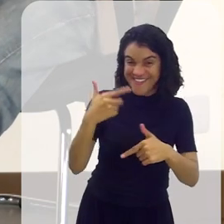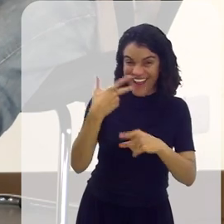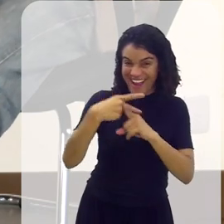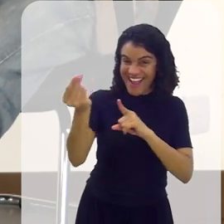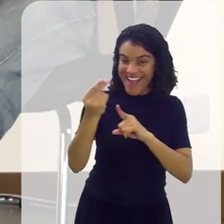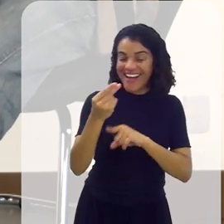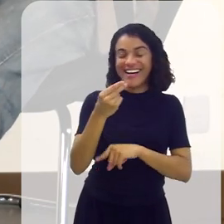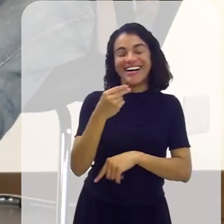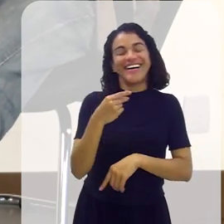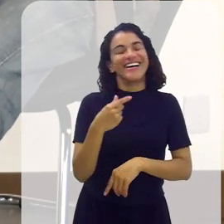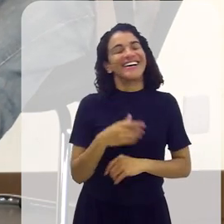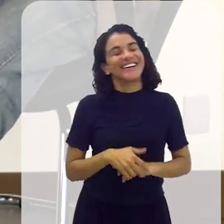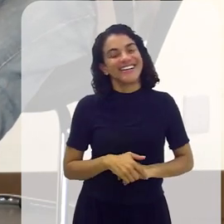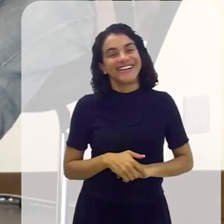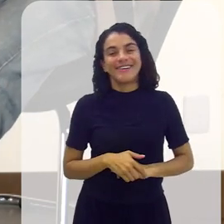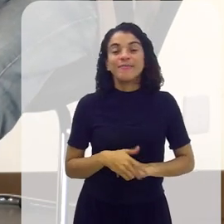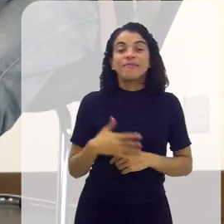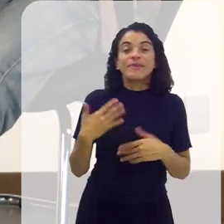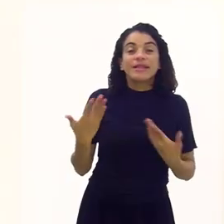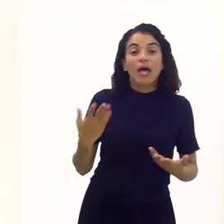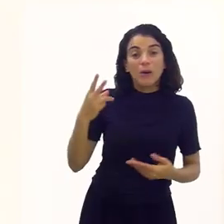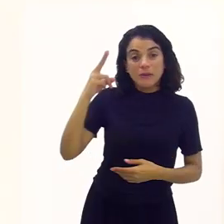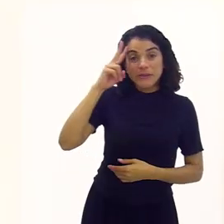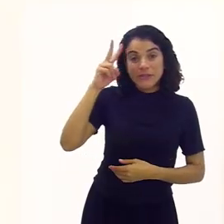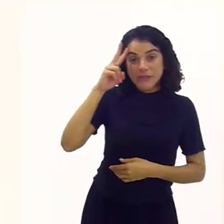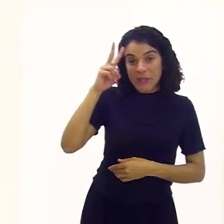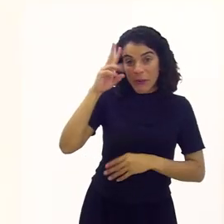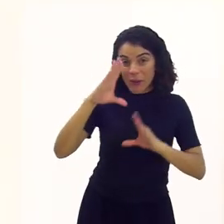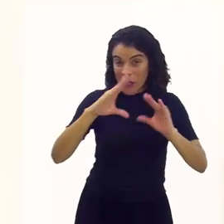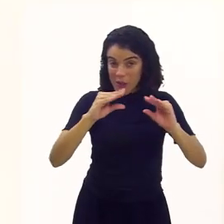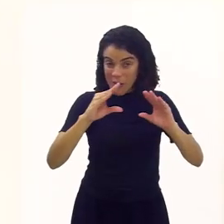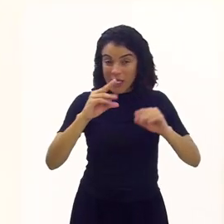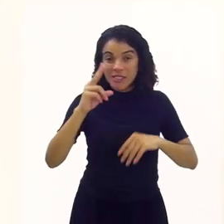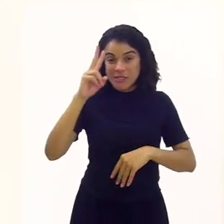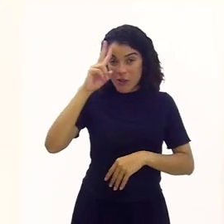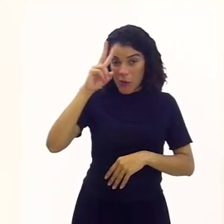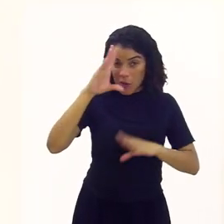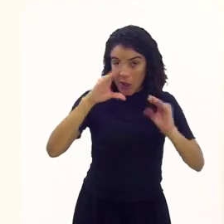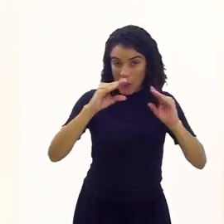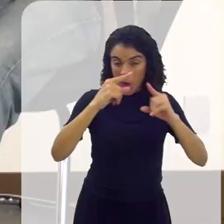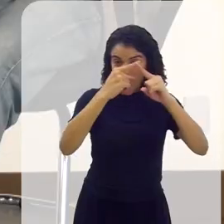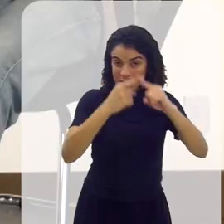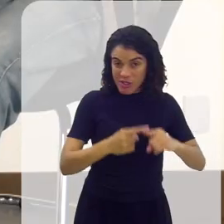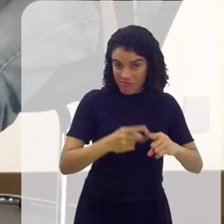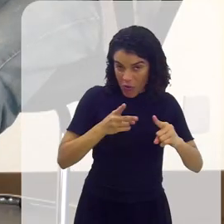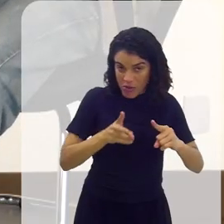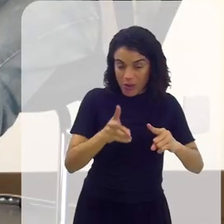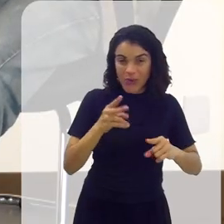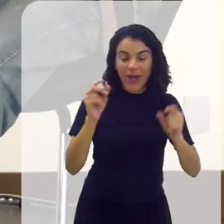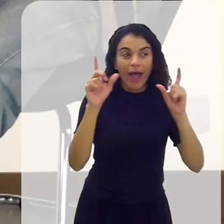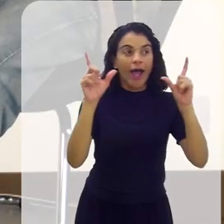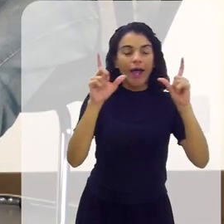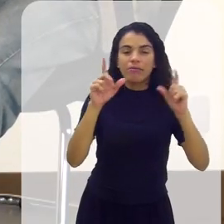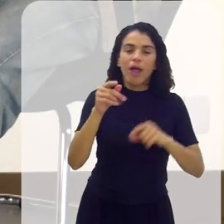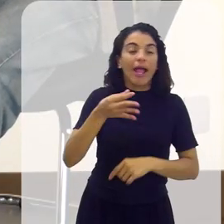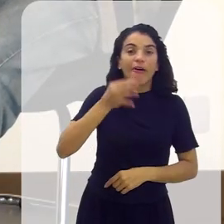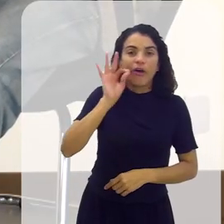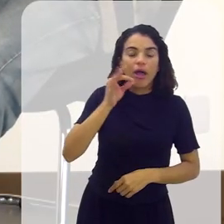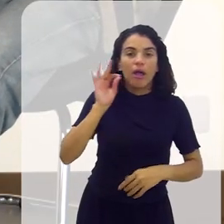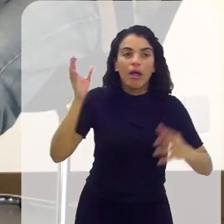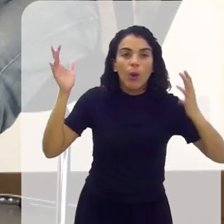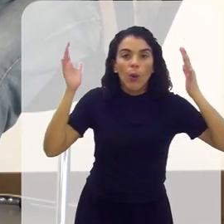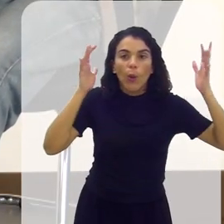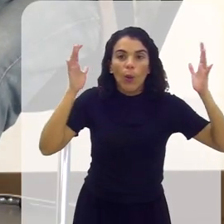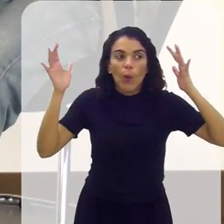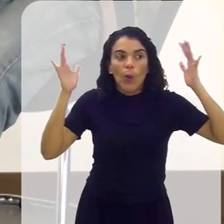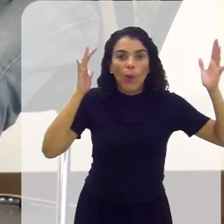sua animação... Eu queria saber o seguinte, na segunda noite ainda está assim ou não? Na segunda noite a está com tanto café